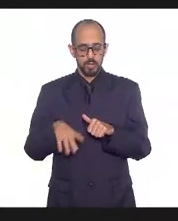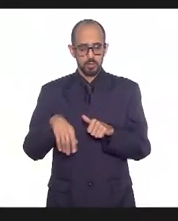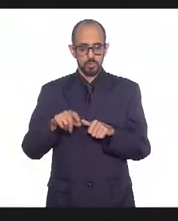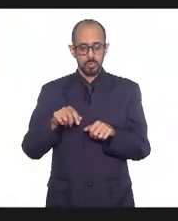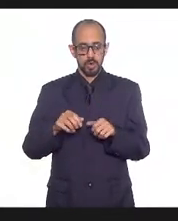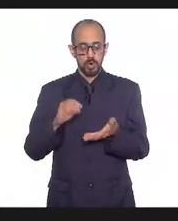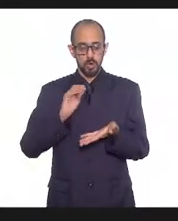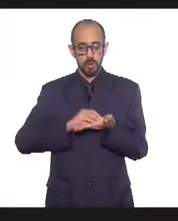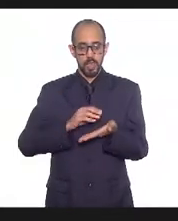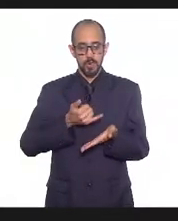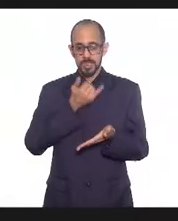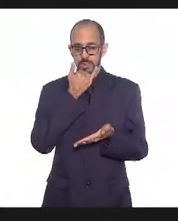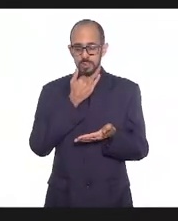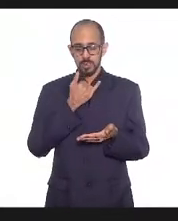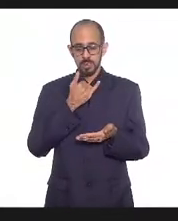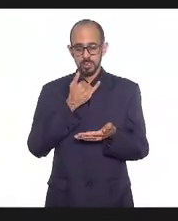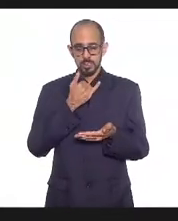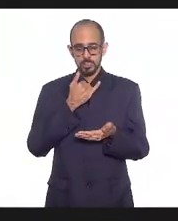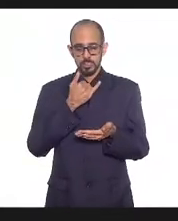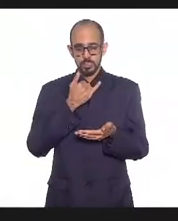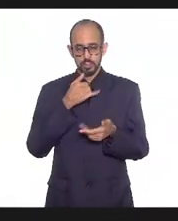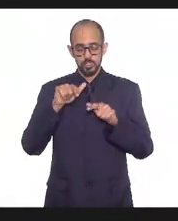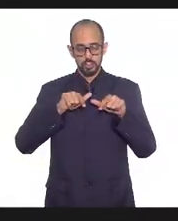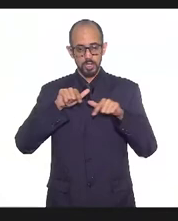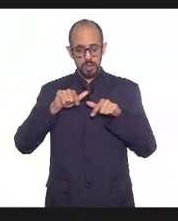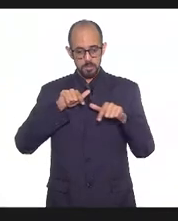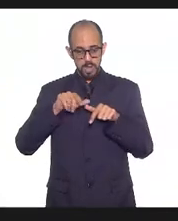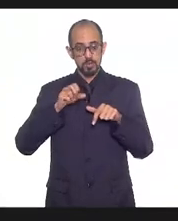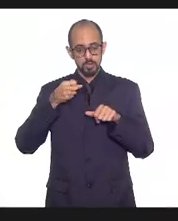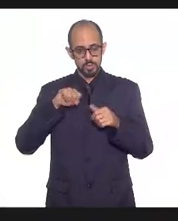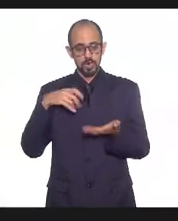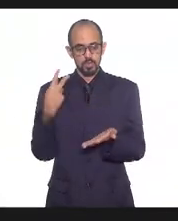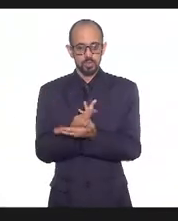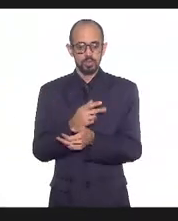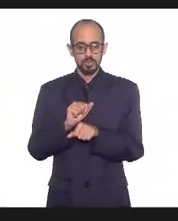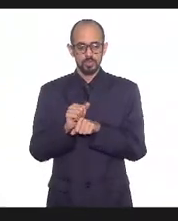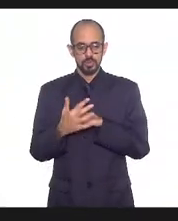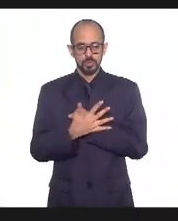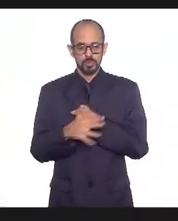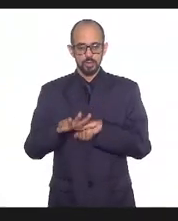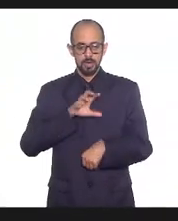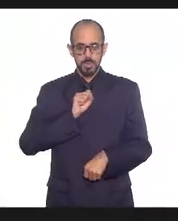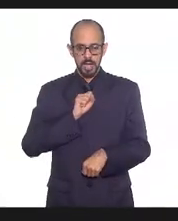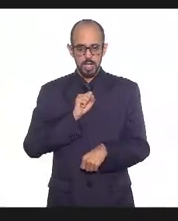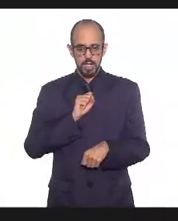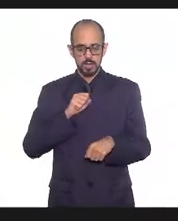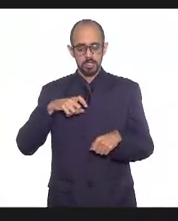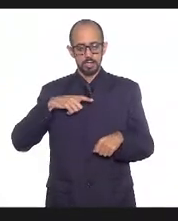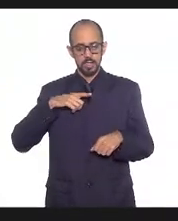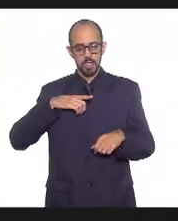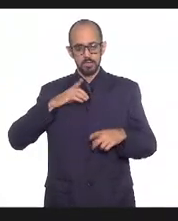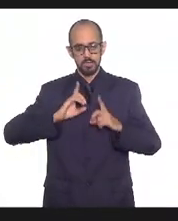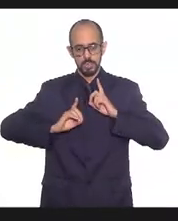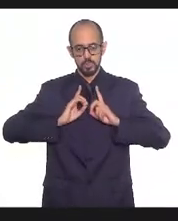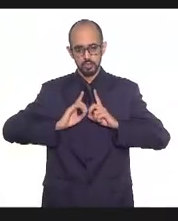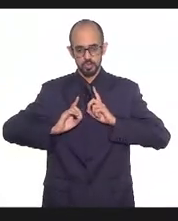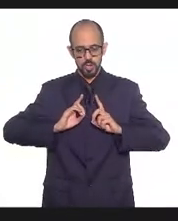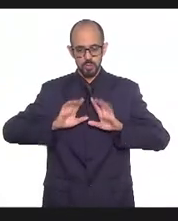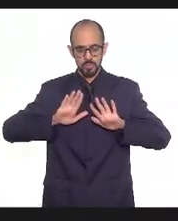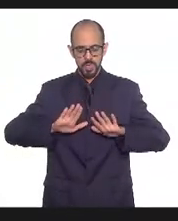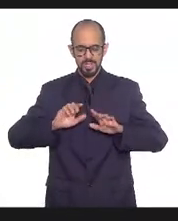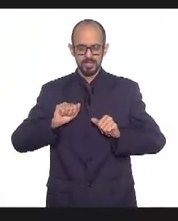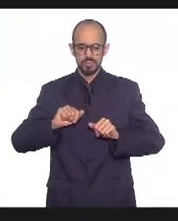a contaminação de covid como um acidente de trabalho mesmo que naquele momento tivesse uma grande discussão e teria alguma